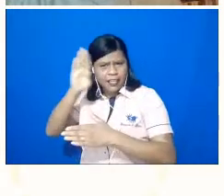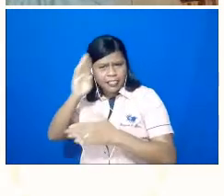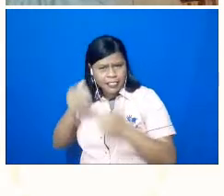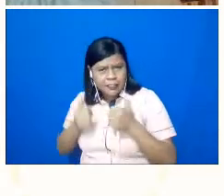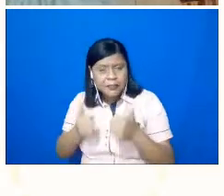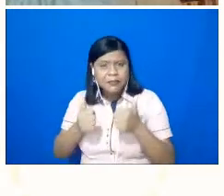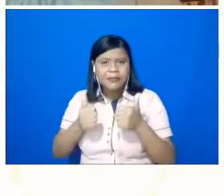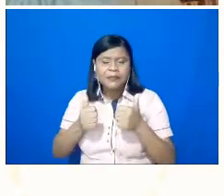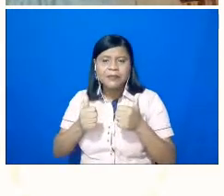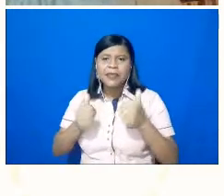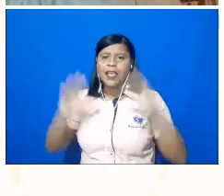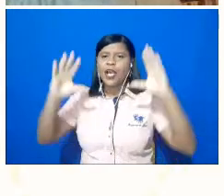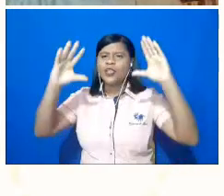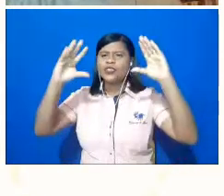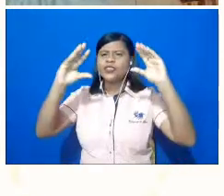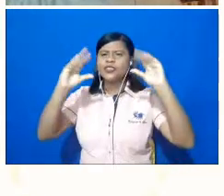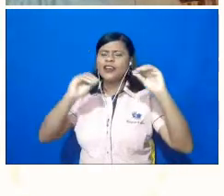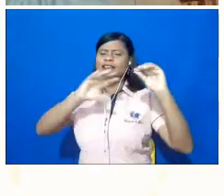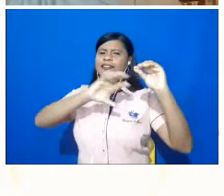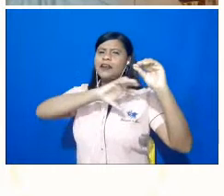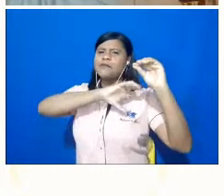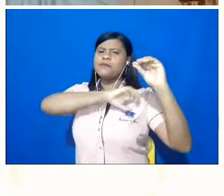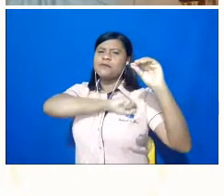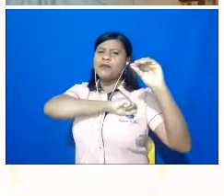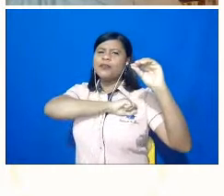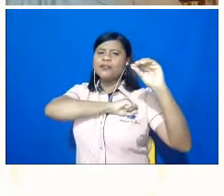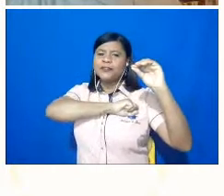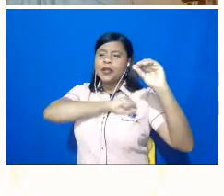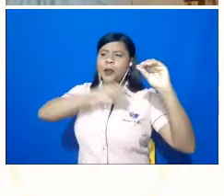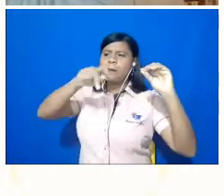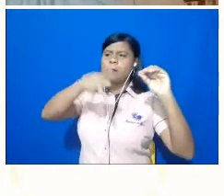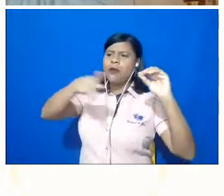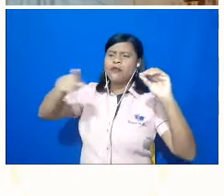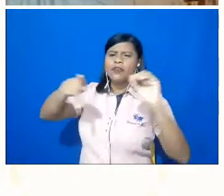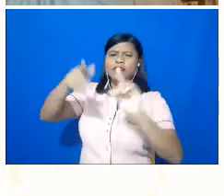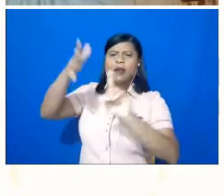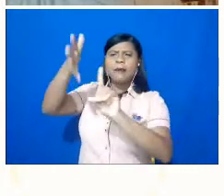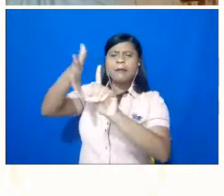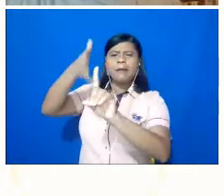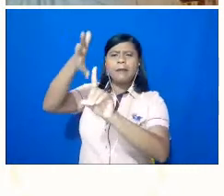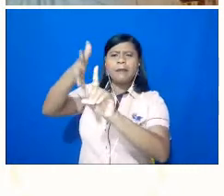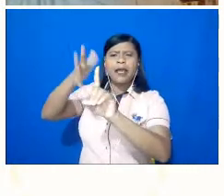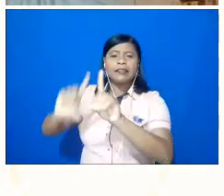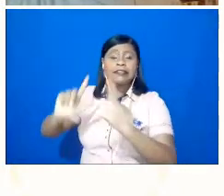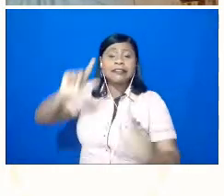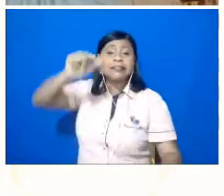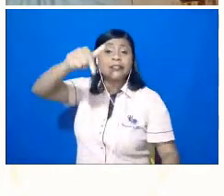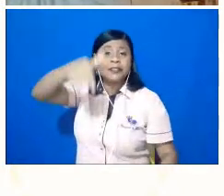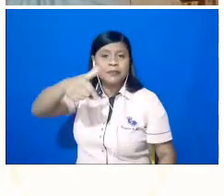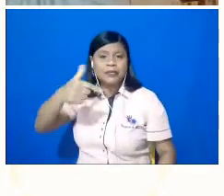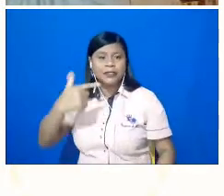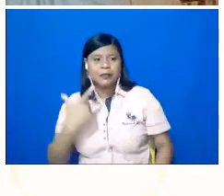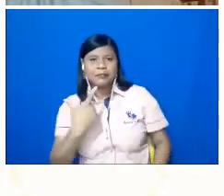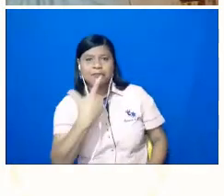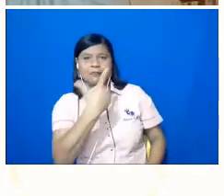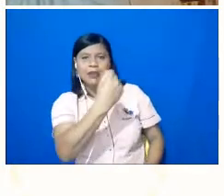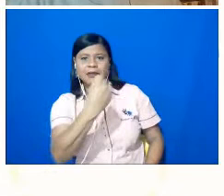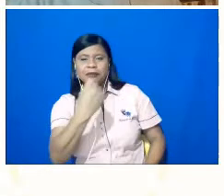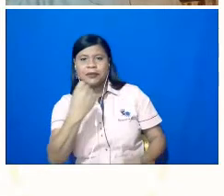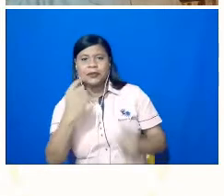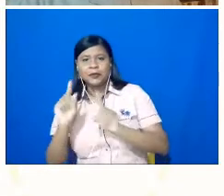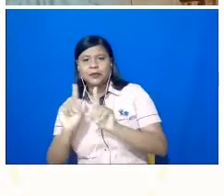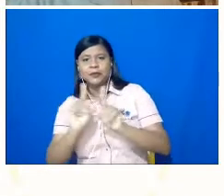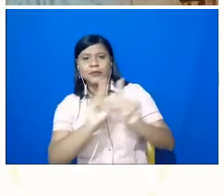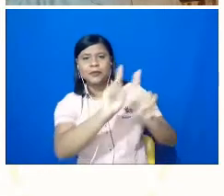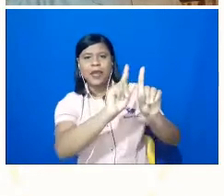romântica ouvindo, primeiro momento, o professor Basso, e aí depois a gente saiu para comemorar. E um outro